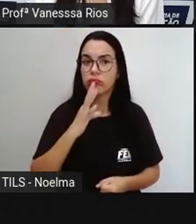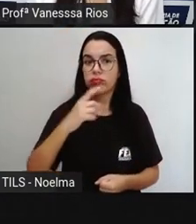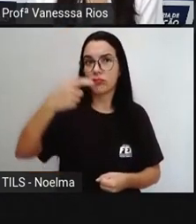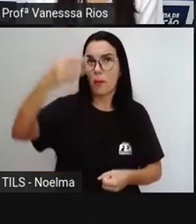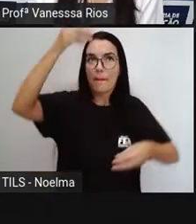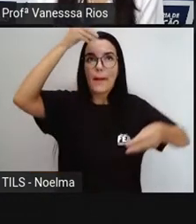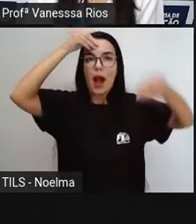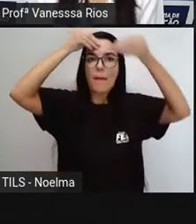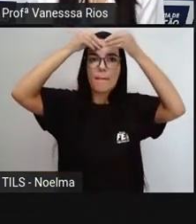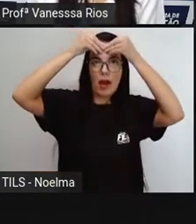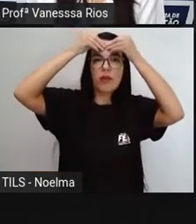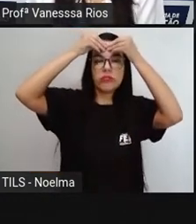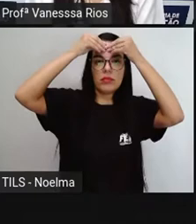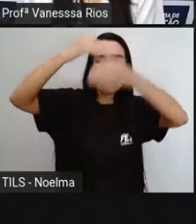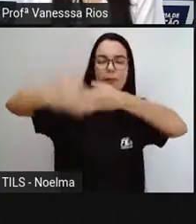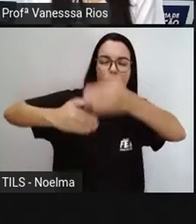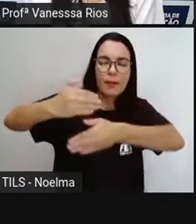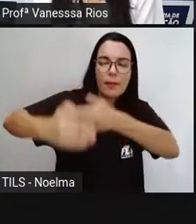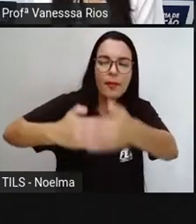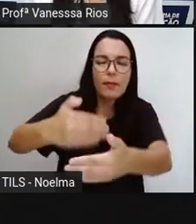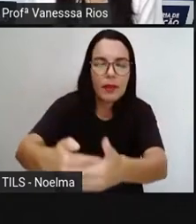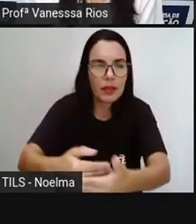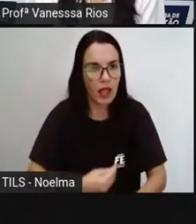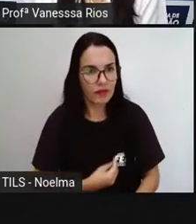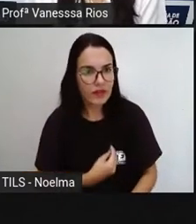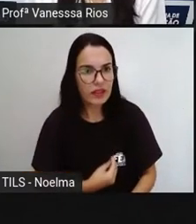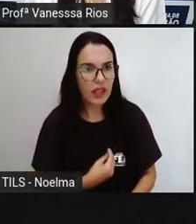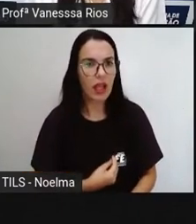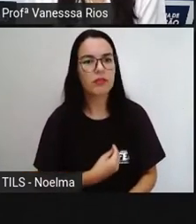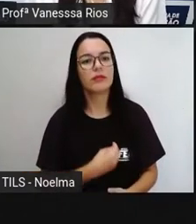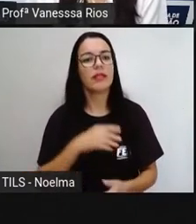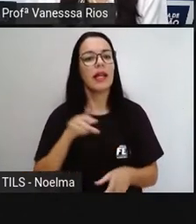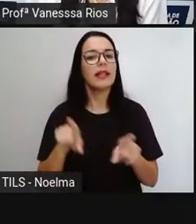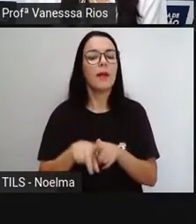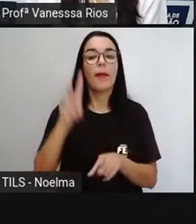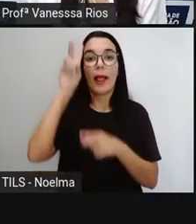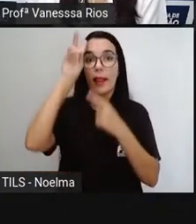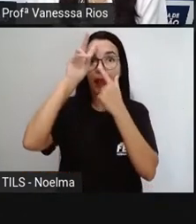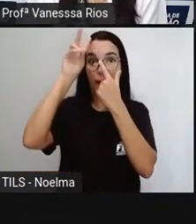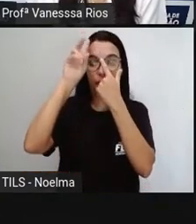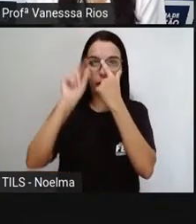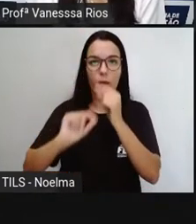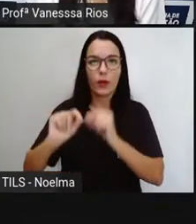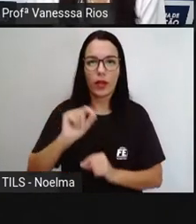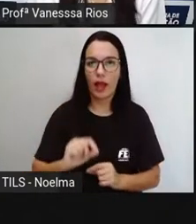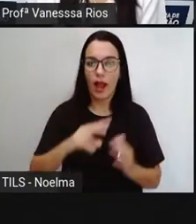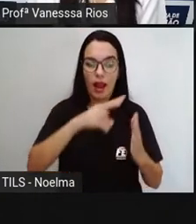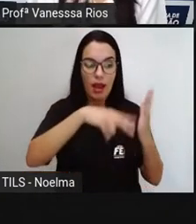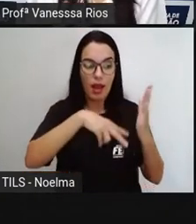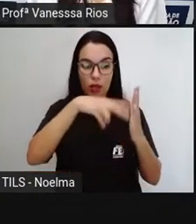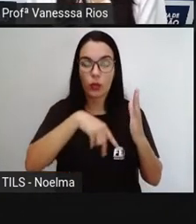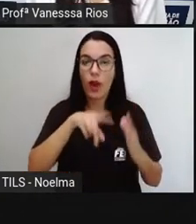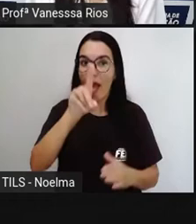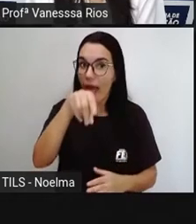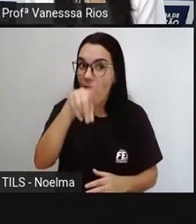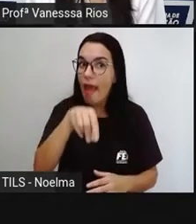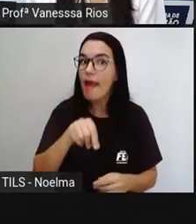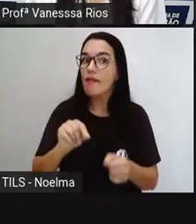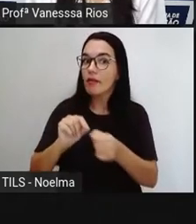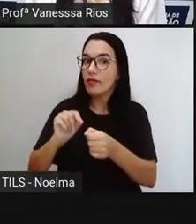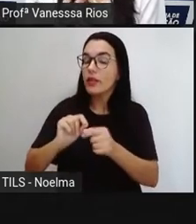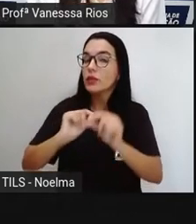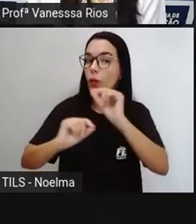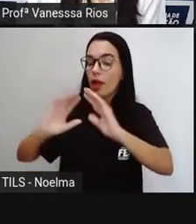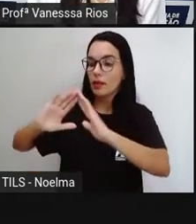que a pessoa vai adquirindo no decorrer da vida. Lembrando aí que a leitura é uma ação que pode ser feita na escola,